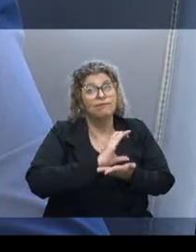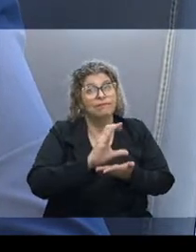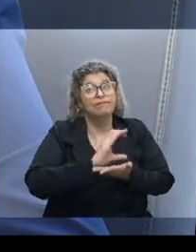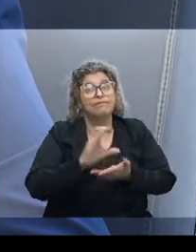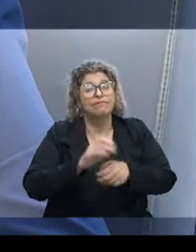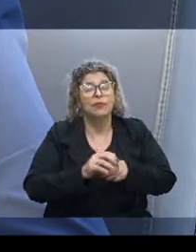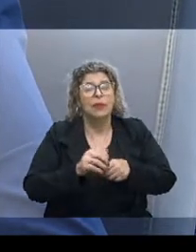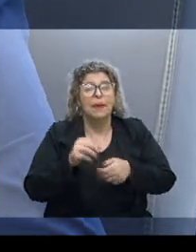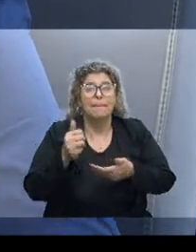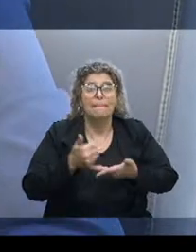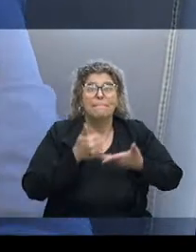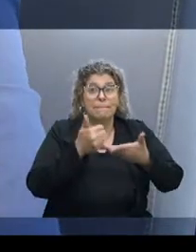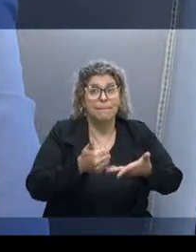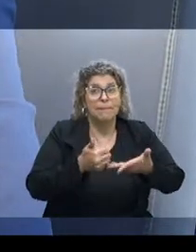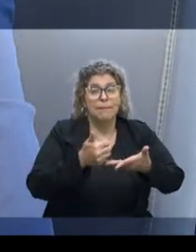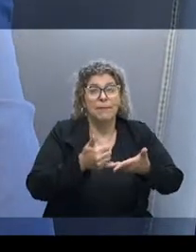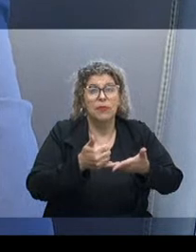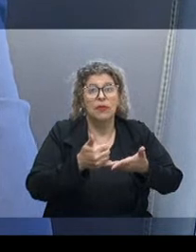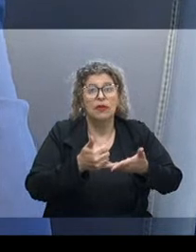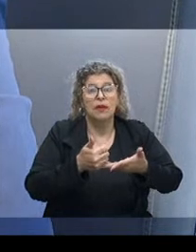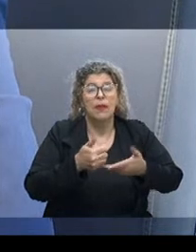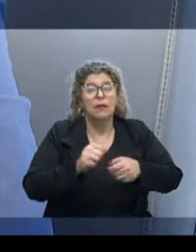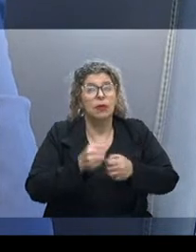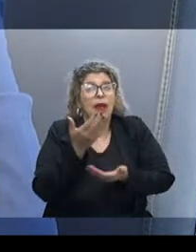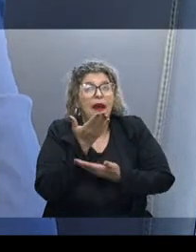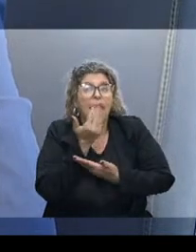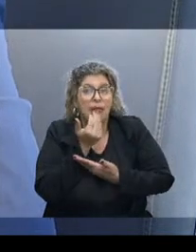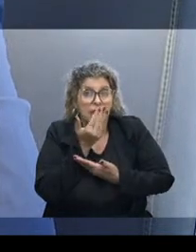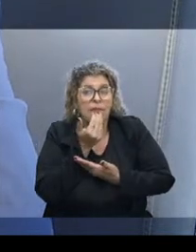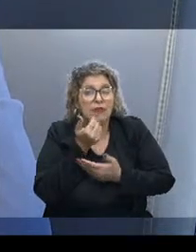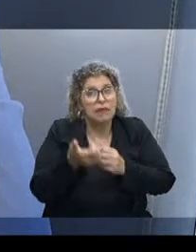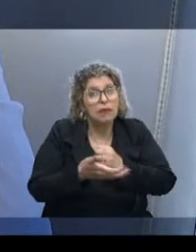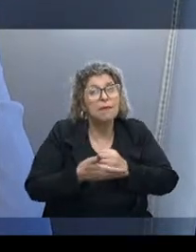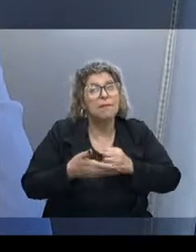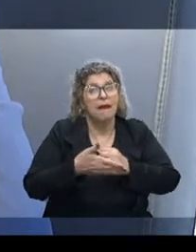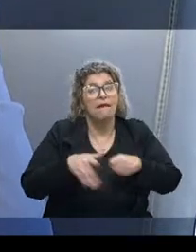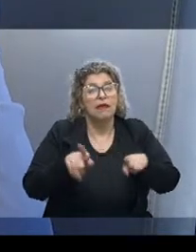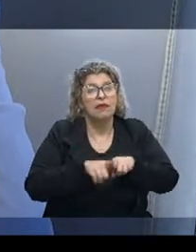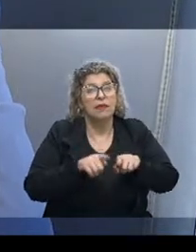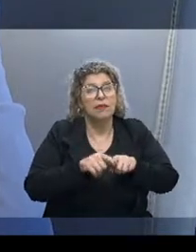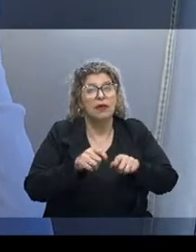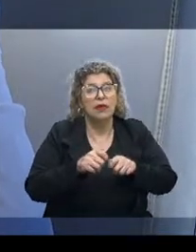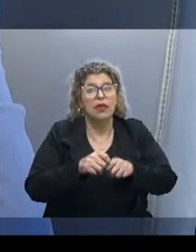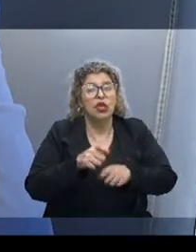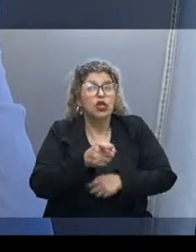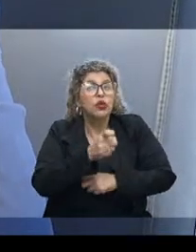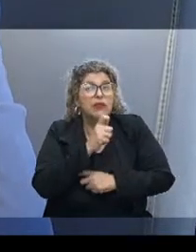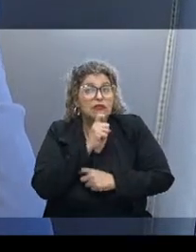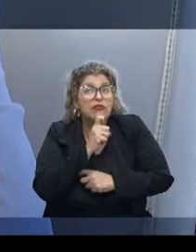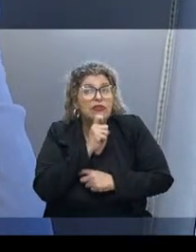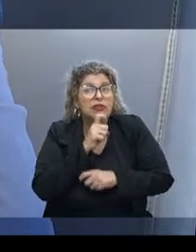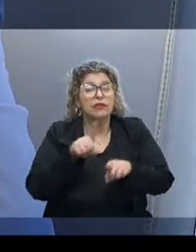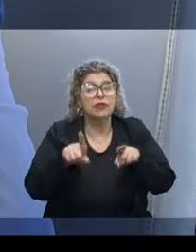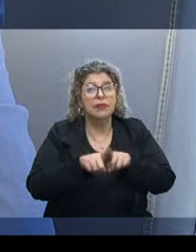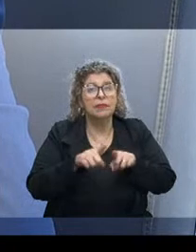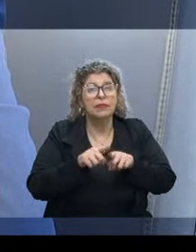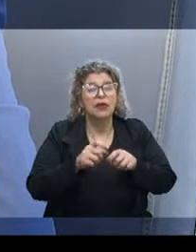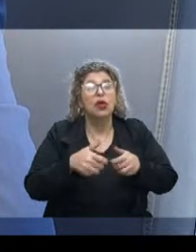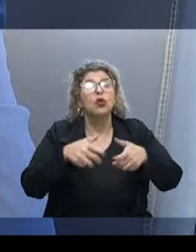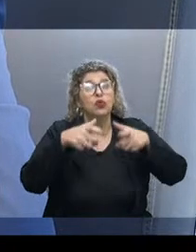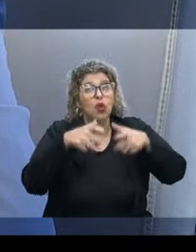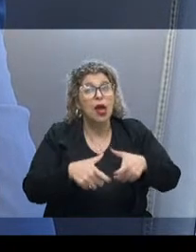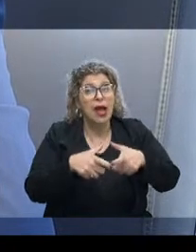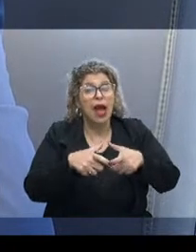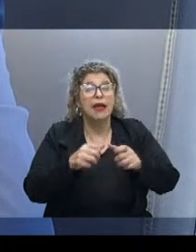necessários para repor pelo menos a alimentação básica e durante o auge do inverno também as acomodações